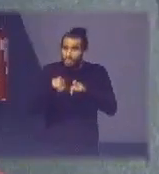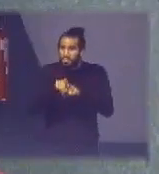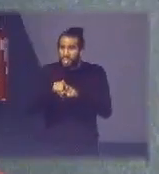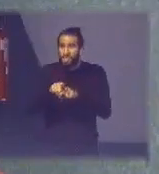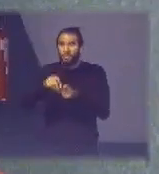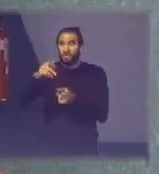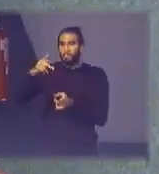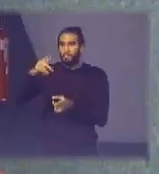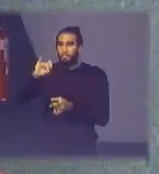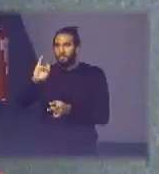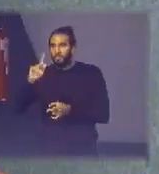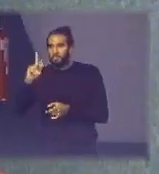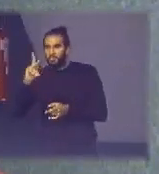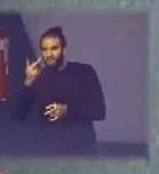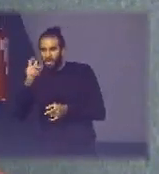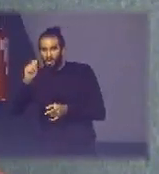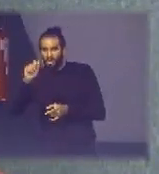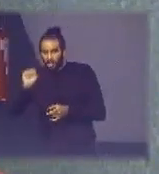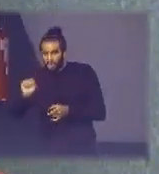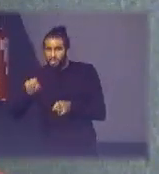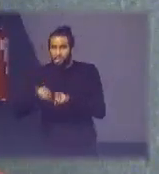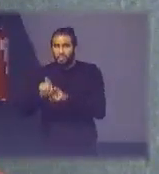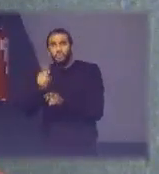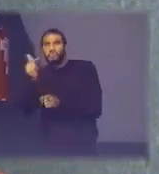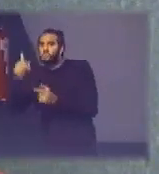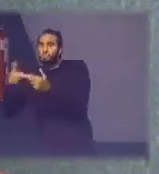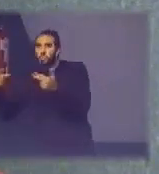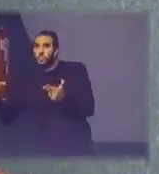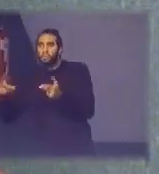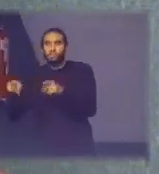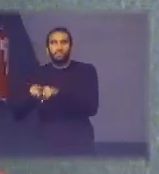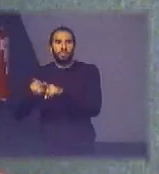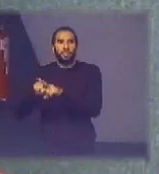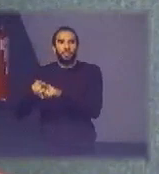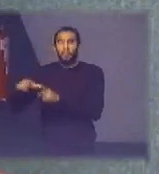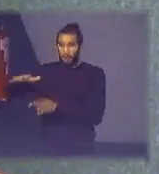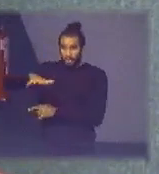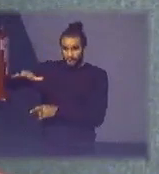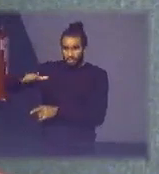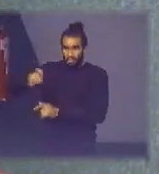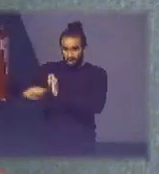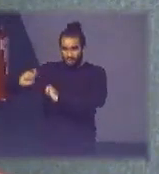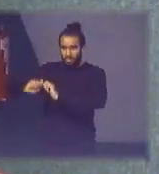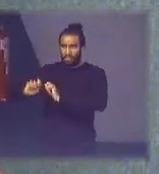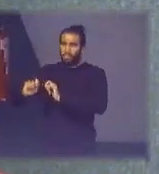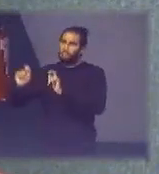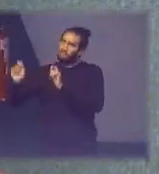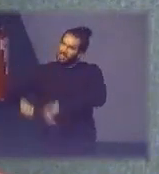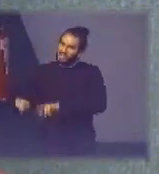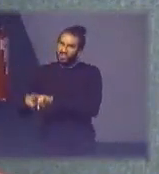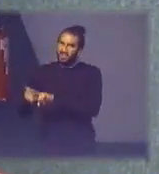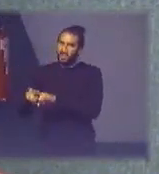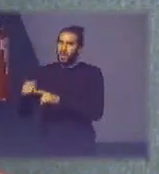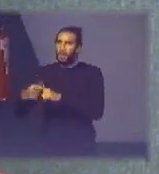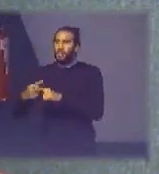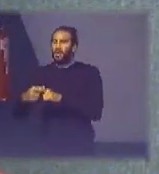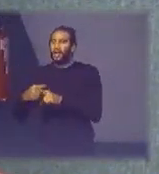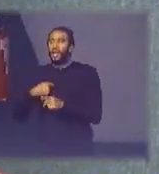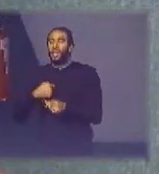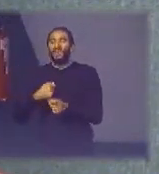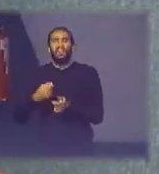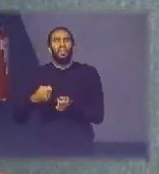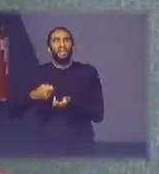e também para o comércio seria uma facilidade porque eles não tem que ficar fechando parcerias com